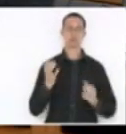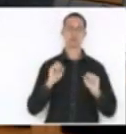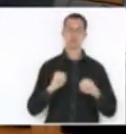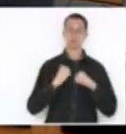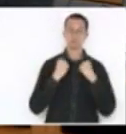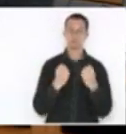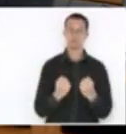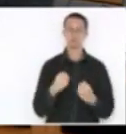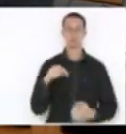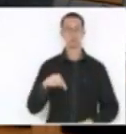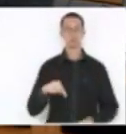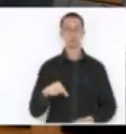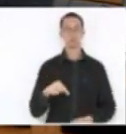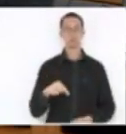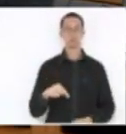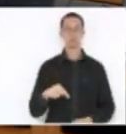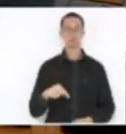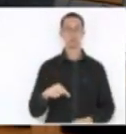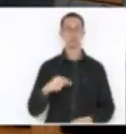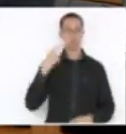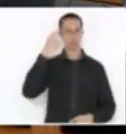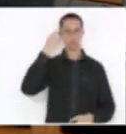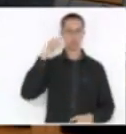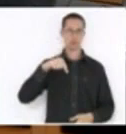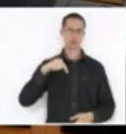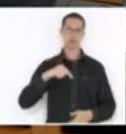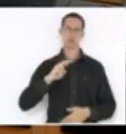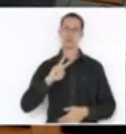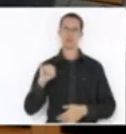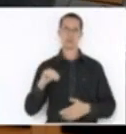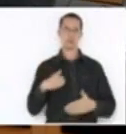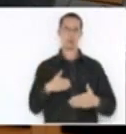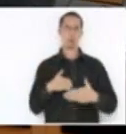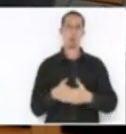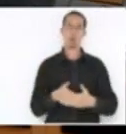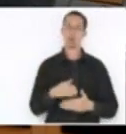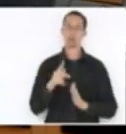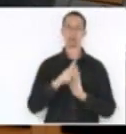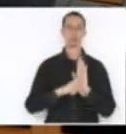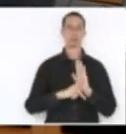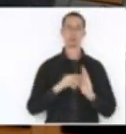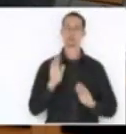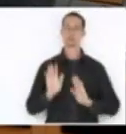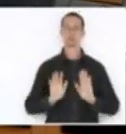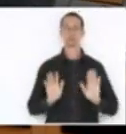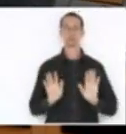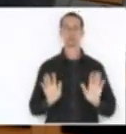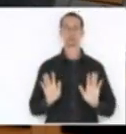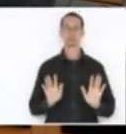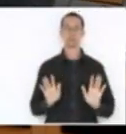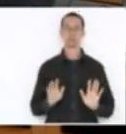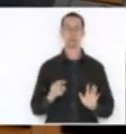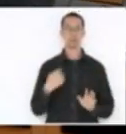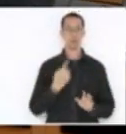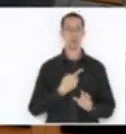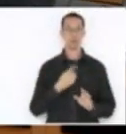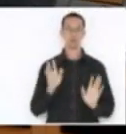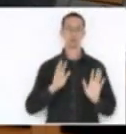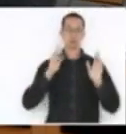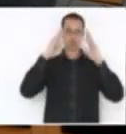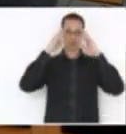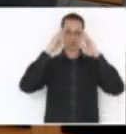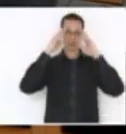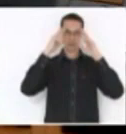não vejo que isso vai barrar o trâmite do projeto, porque nós não estamos desrespeitando